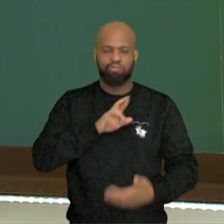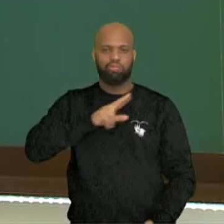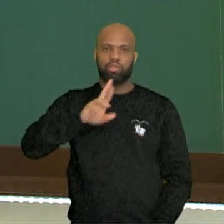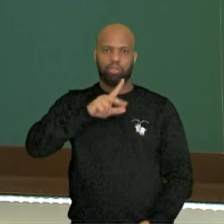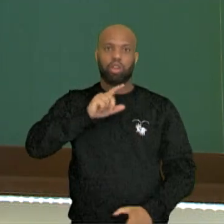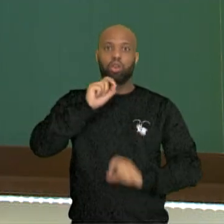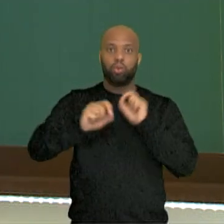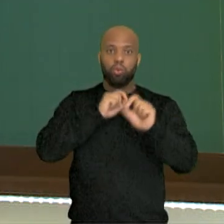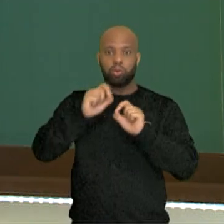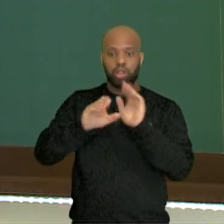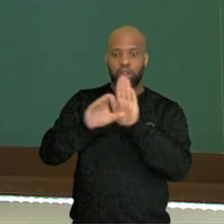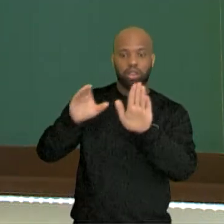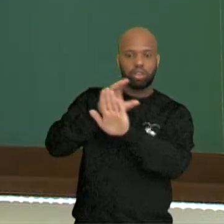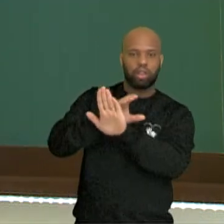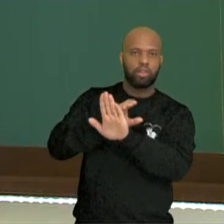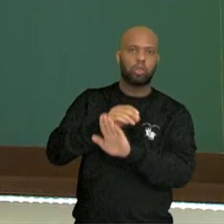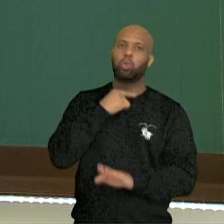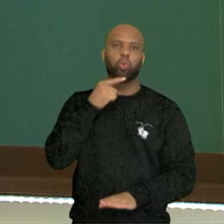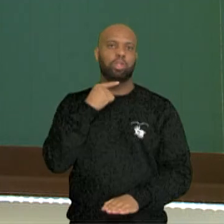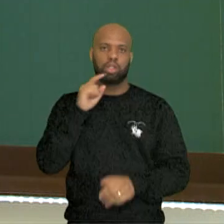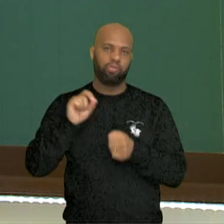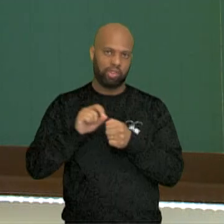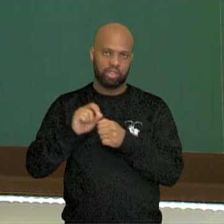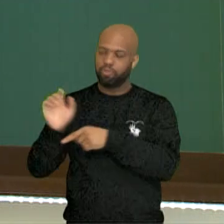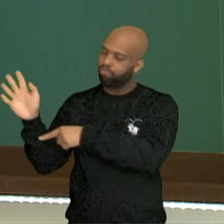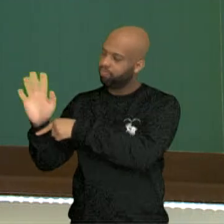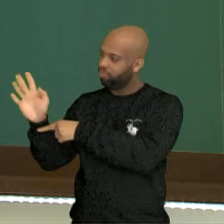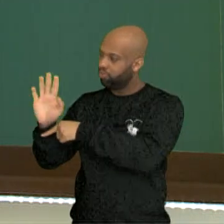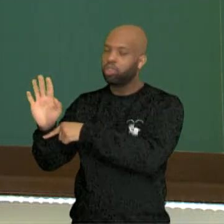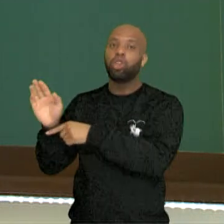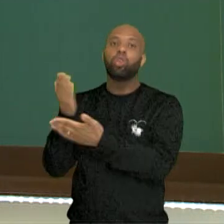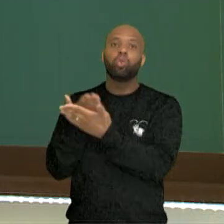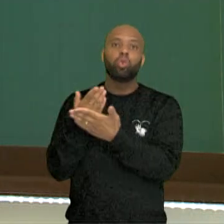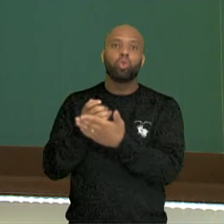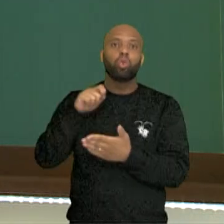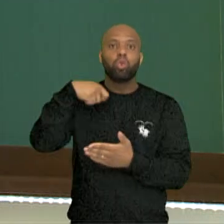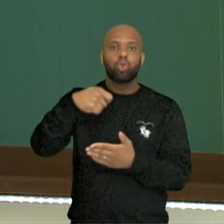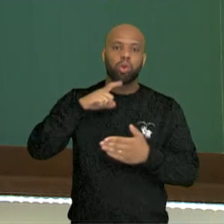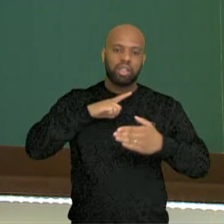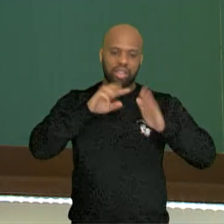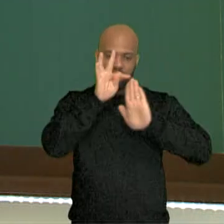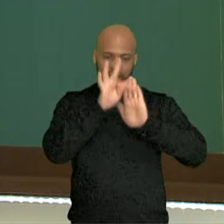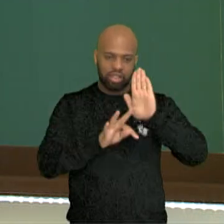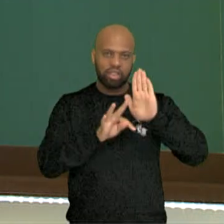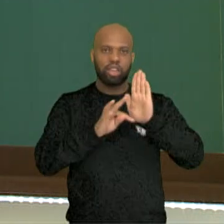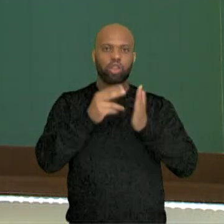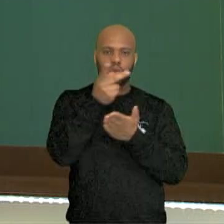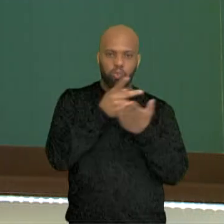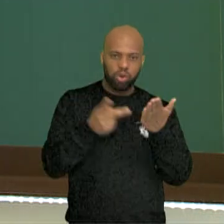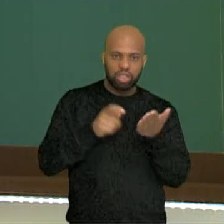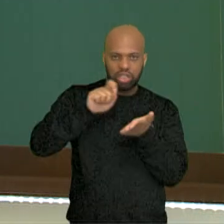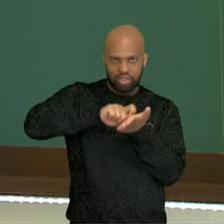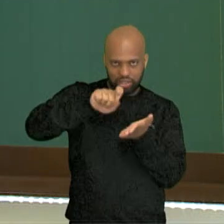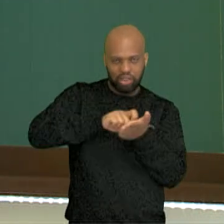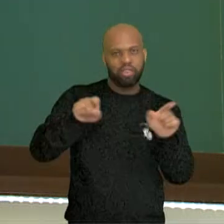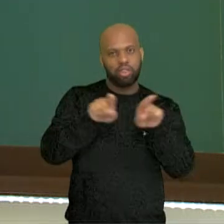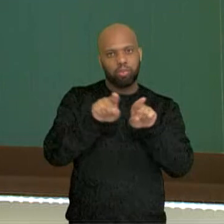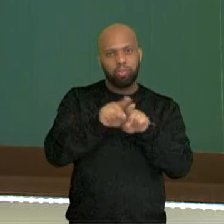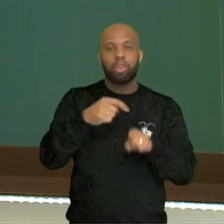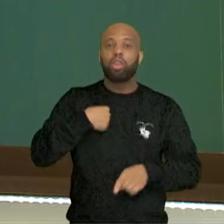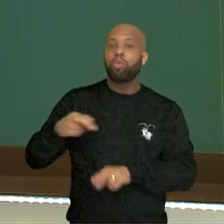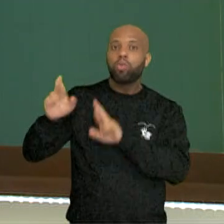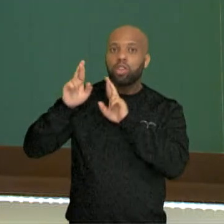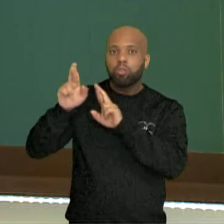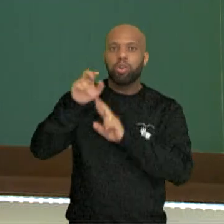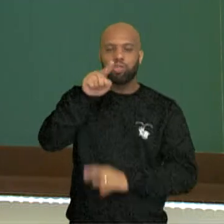figurada não é possível. Certo, gente? Nesse vídeo falamos sobre classificados poéticos, produção de texto. Espero que